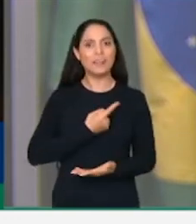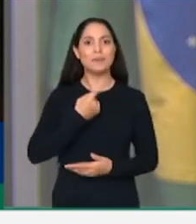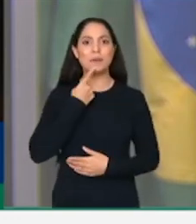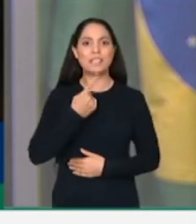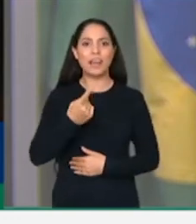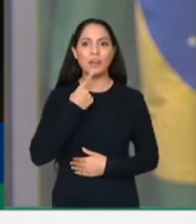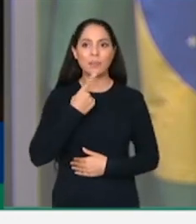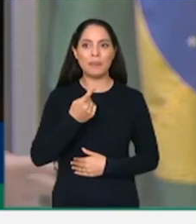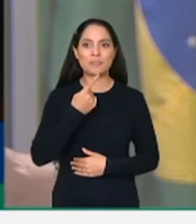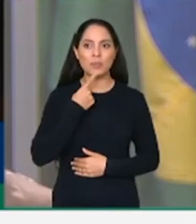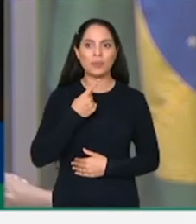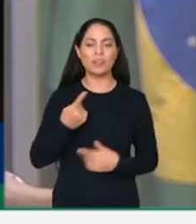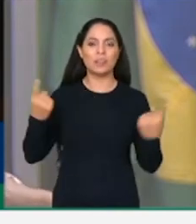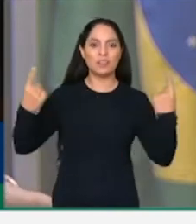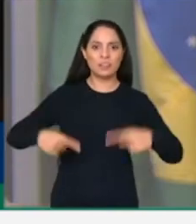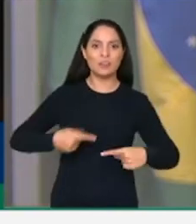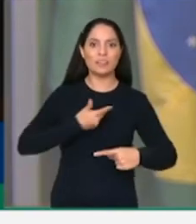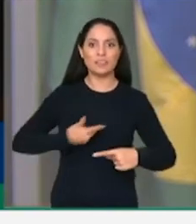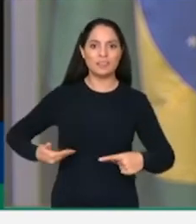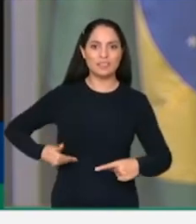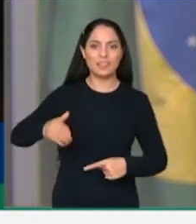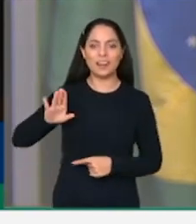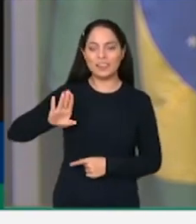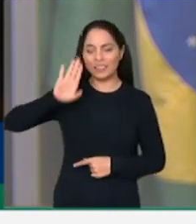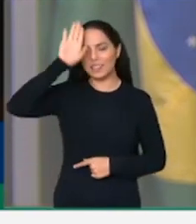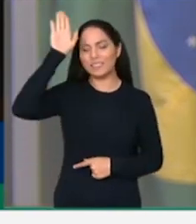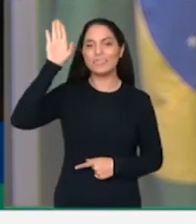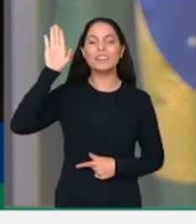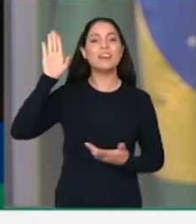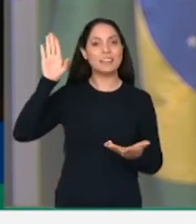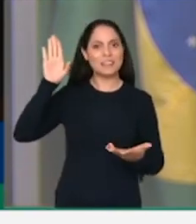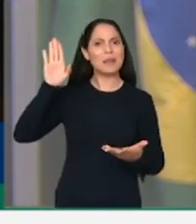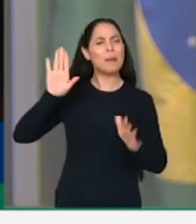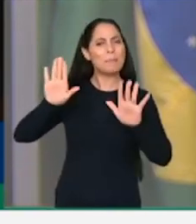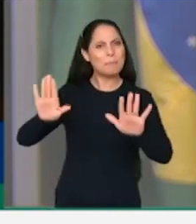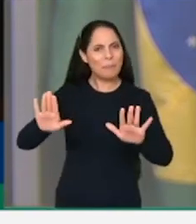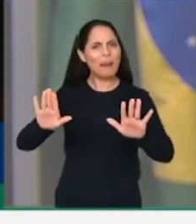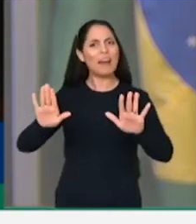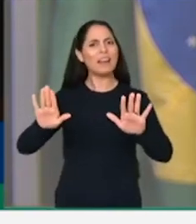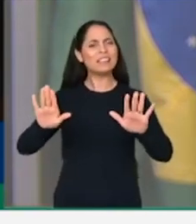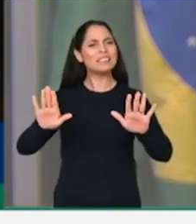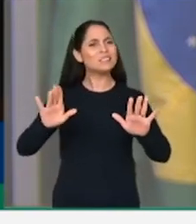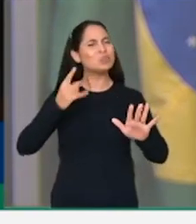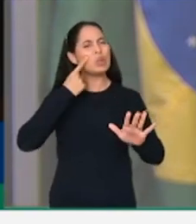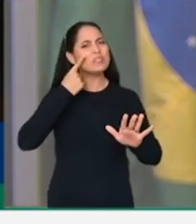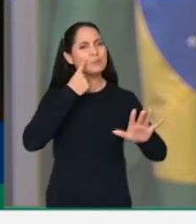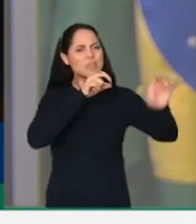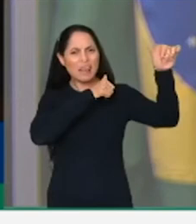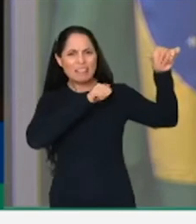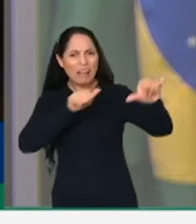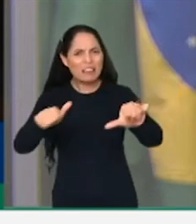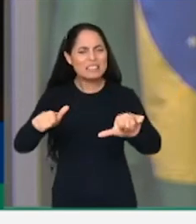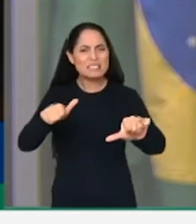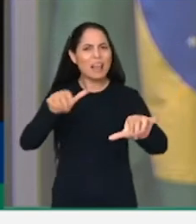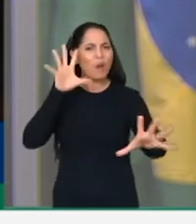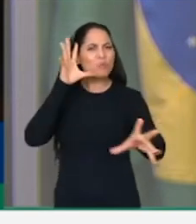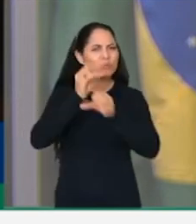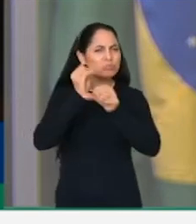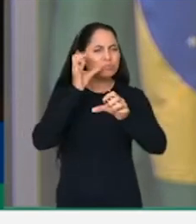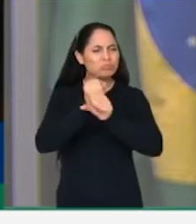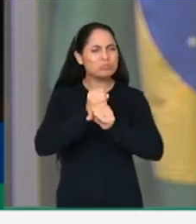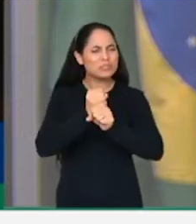governo federal, dizendo que querem mais vacinas, mas a conta não está fechando. Das 42